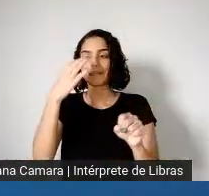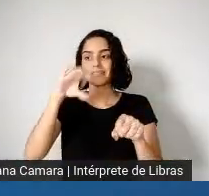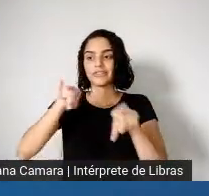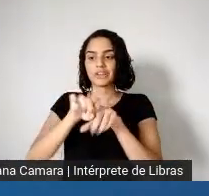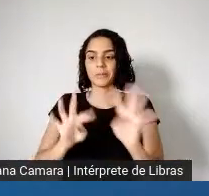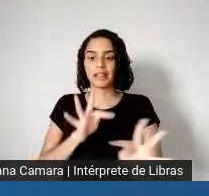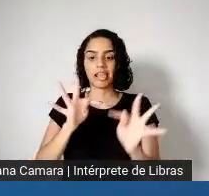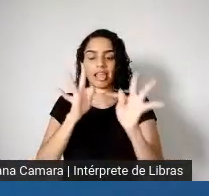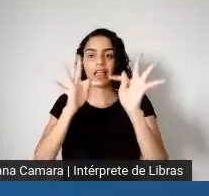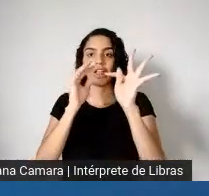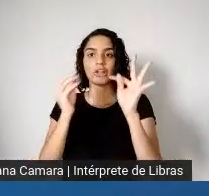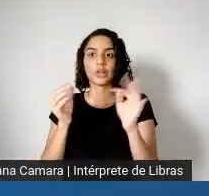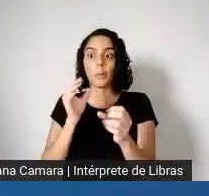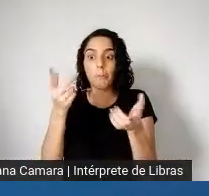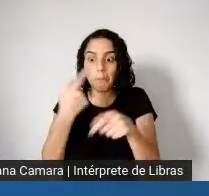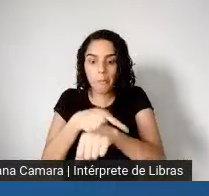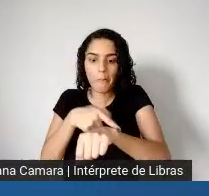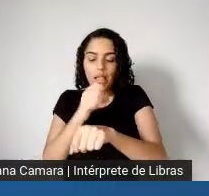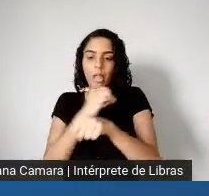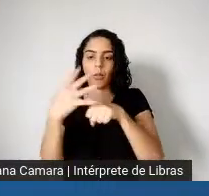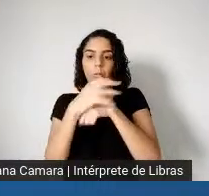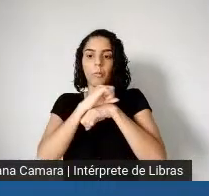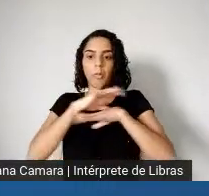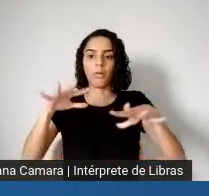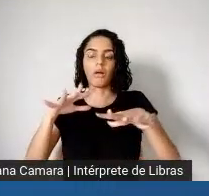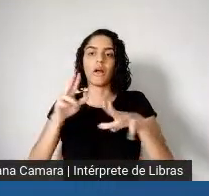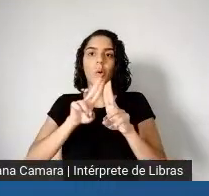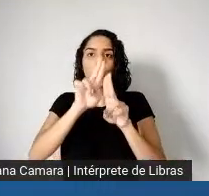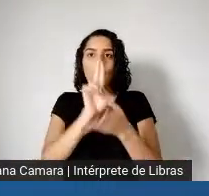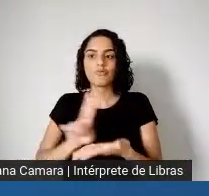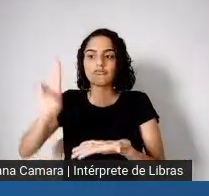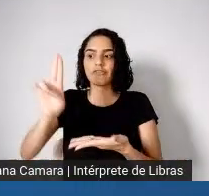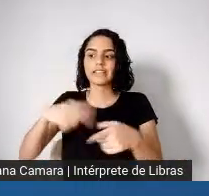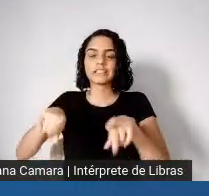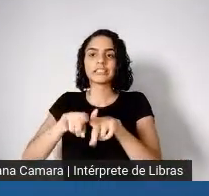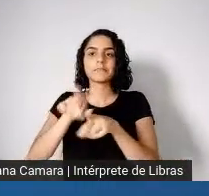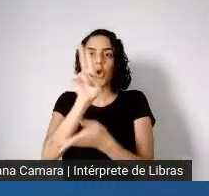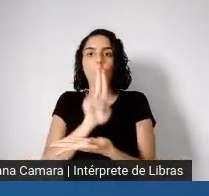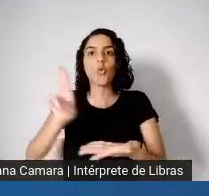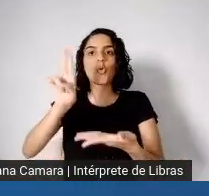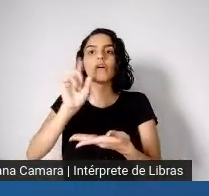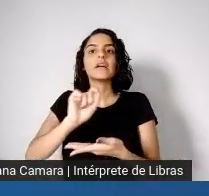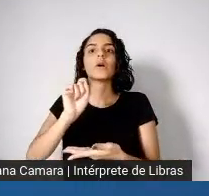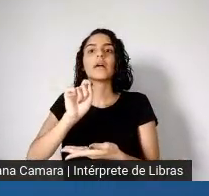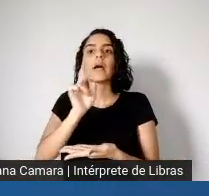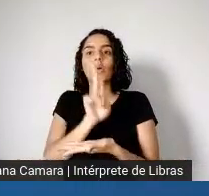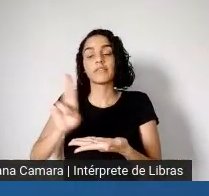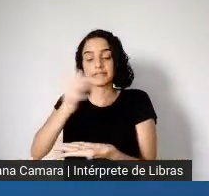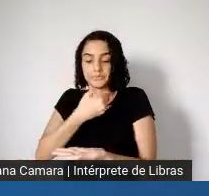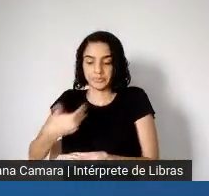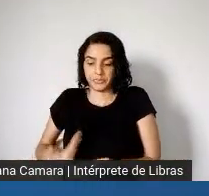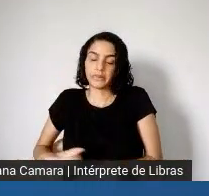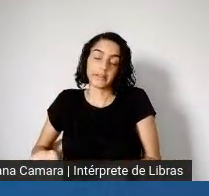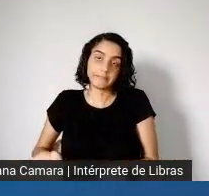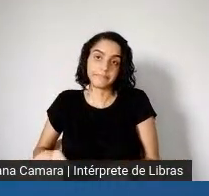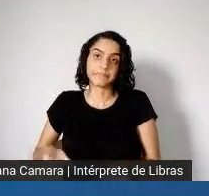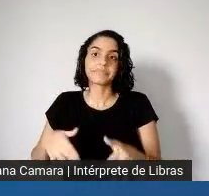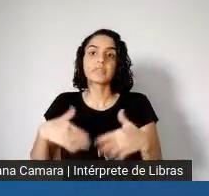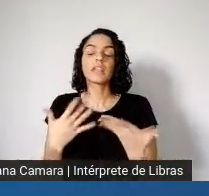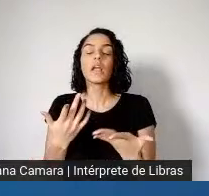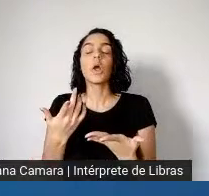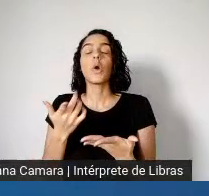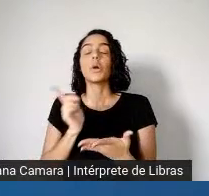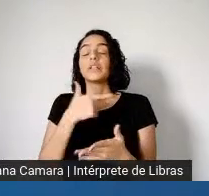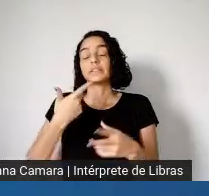inovação em plena pandemia e das universidades e das universidades públicas, né? Com isso a gente